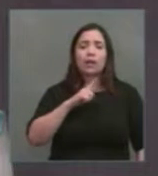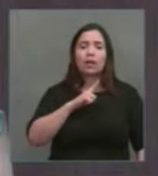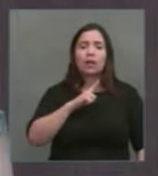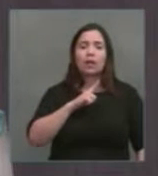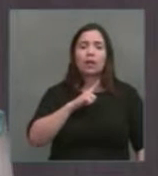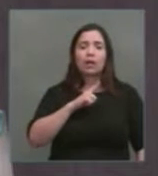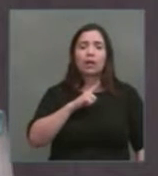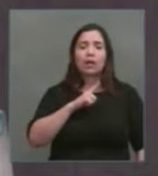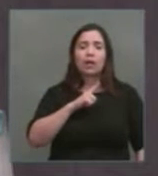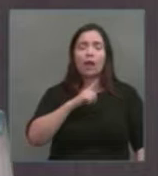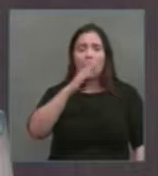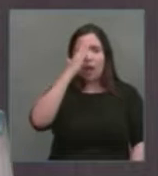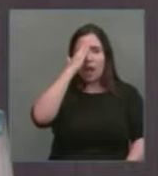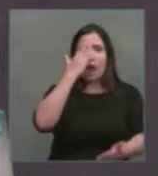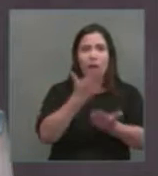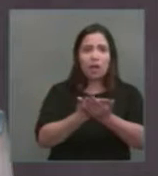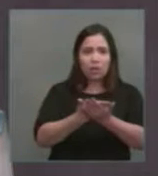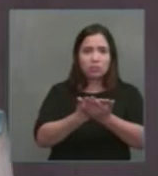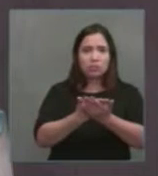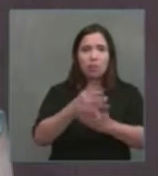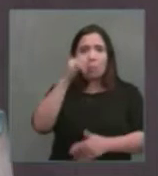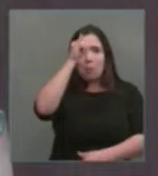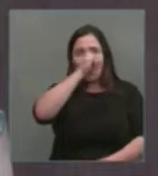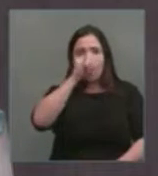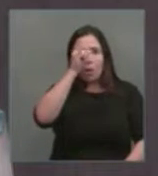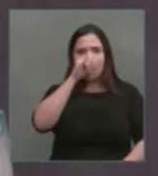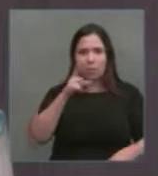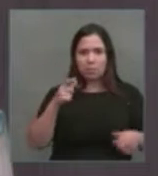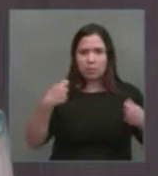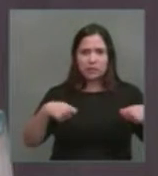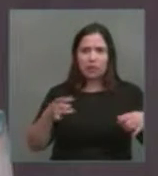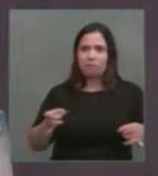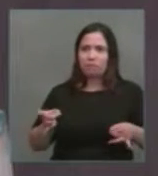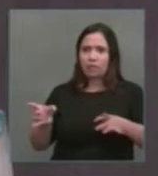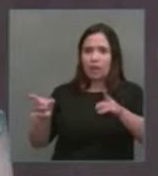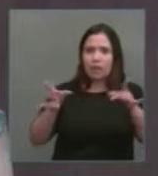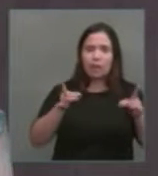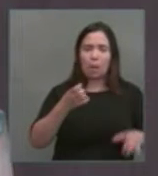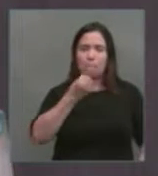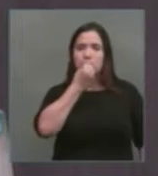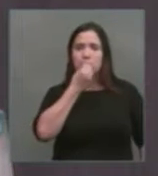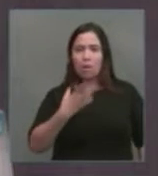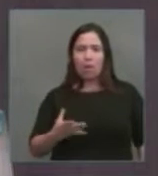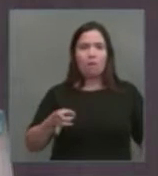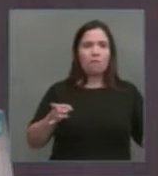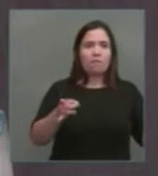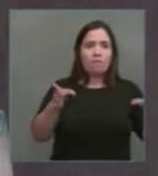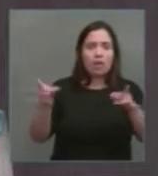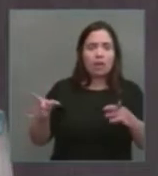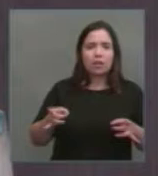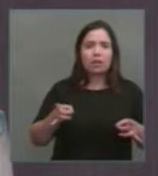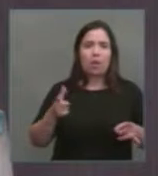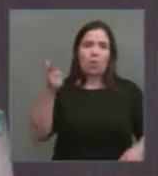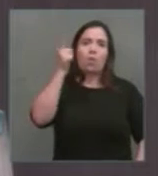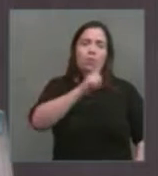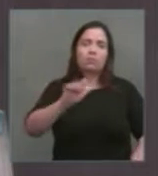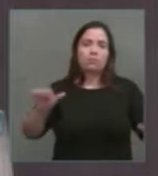cantilena, uma cantilena velha de que a privatização seria bom para a oferta de serviços.